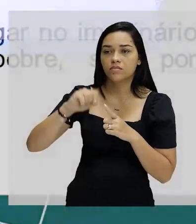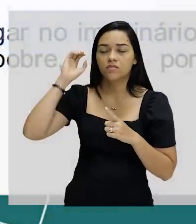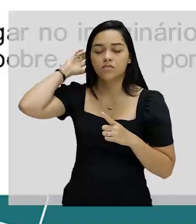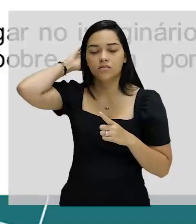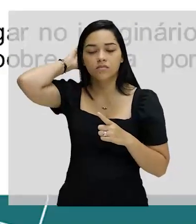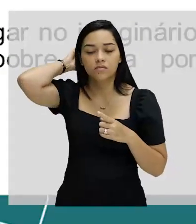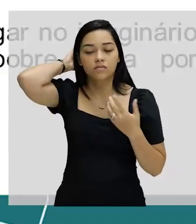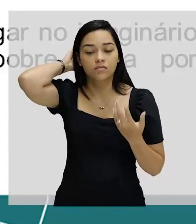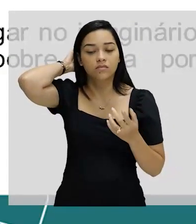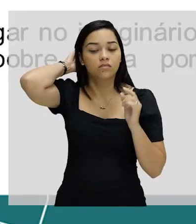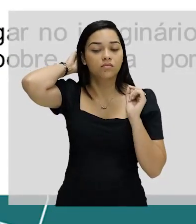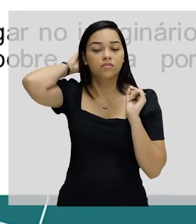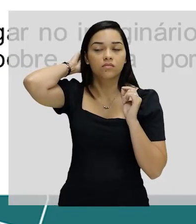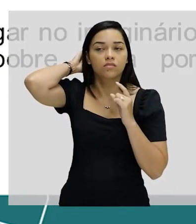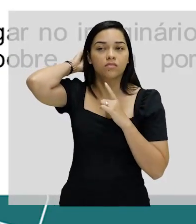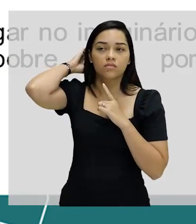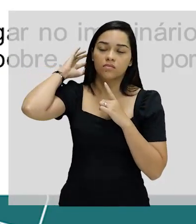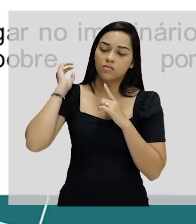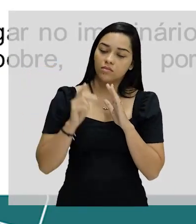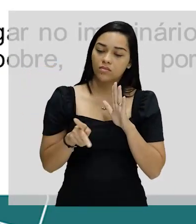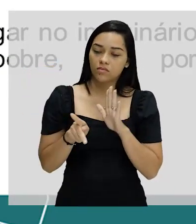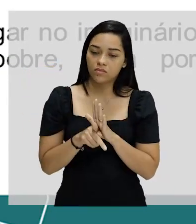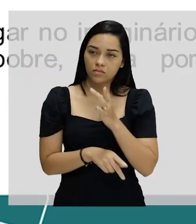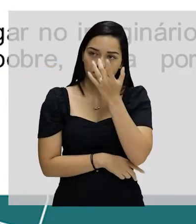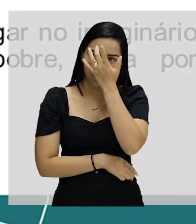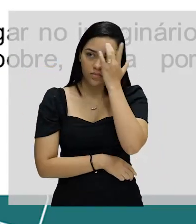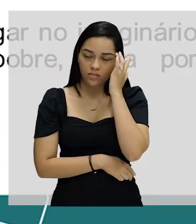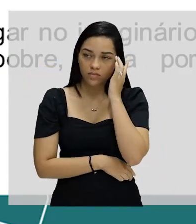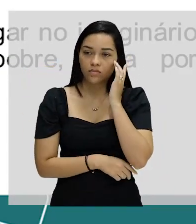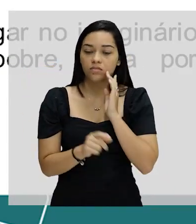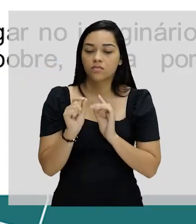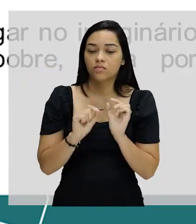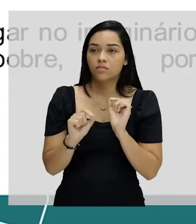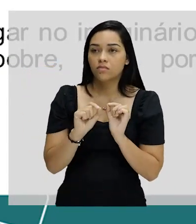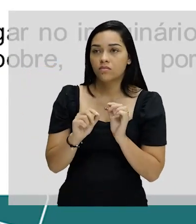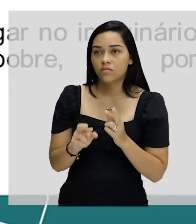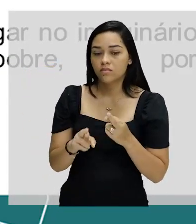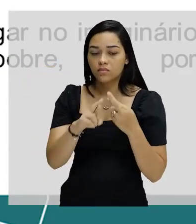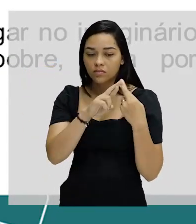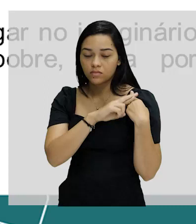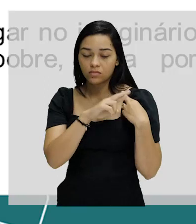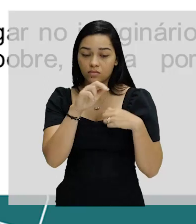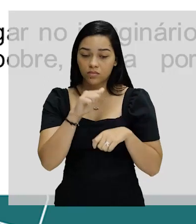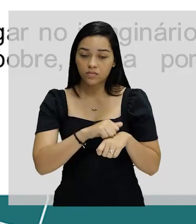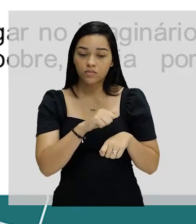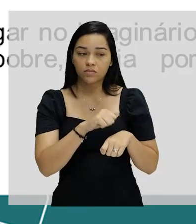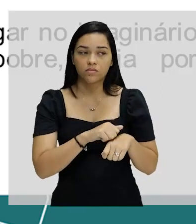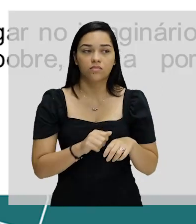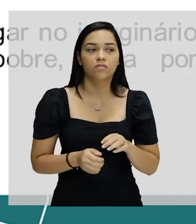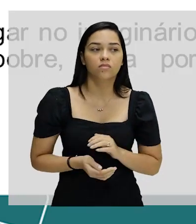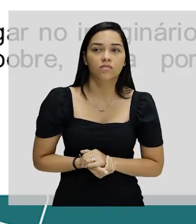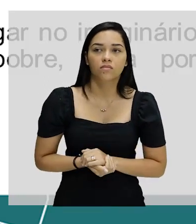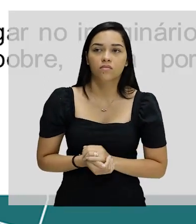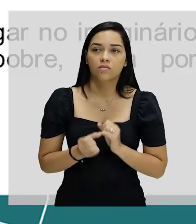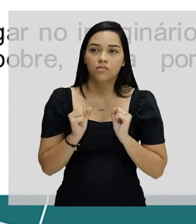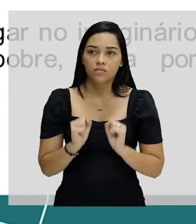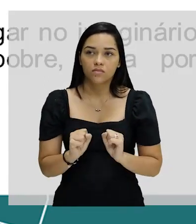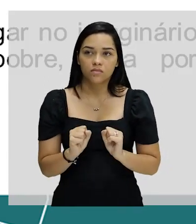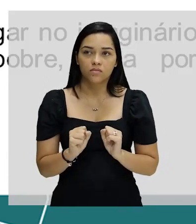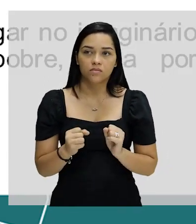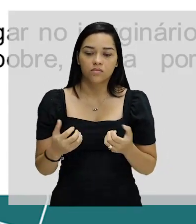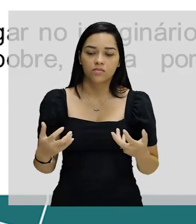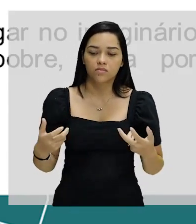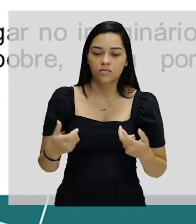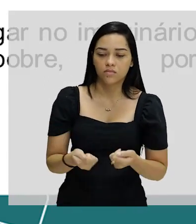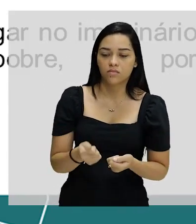E passou o indivíduo, a própria pessoa, a ser responsabilizado por ser pobre. Seja por incompetência